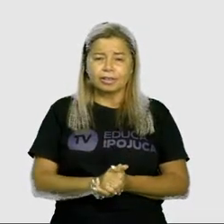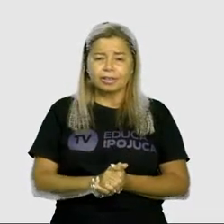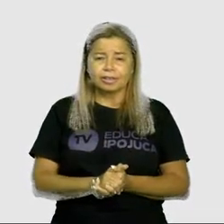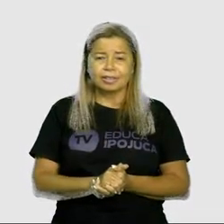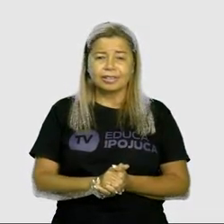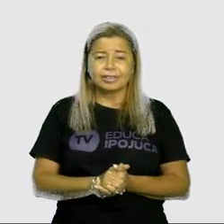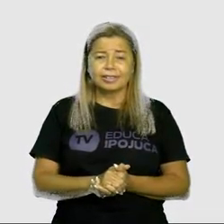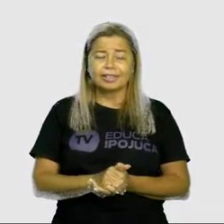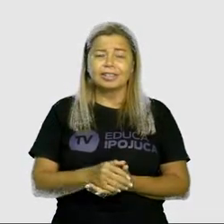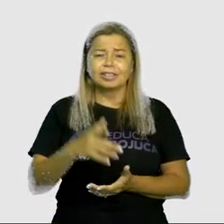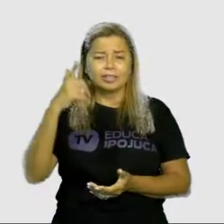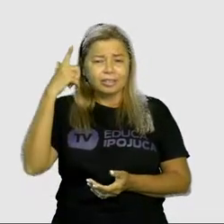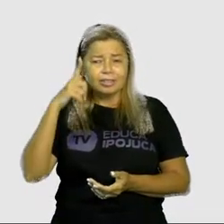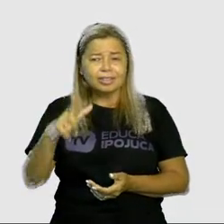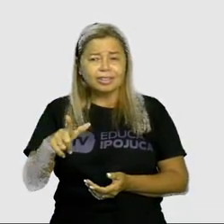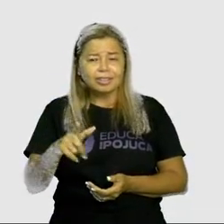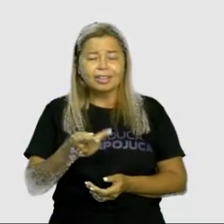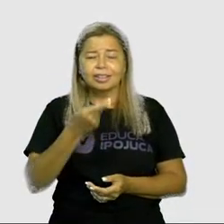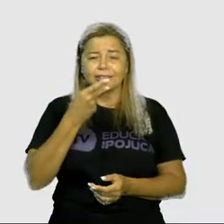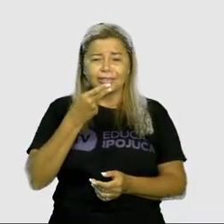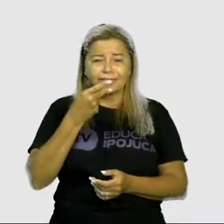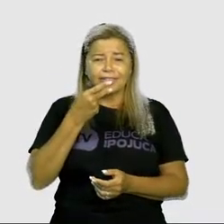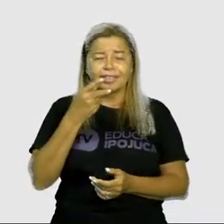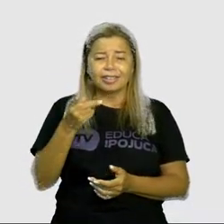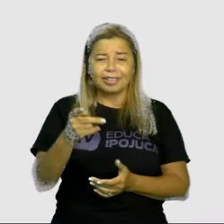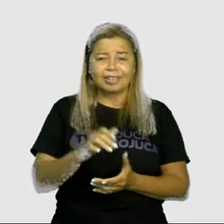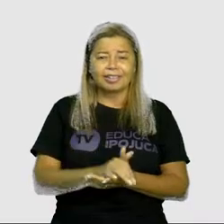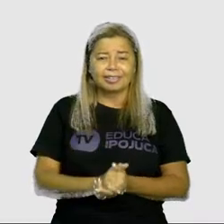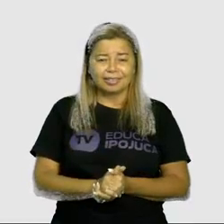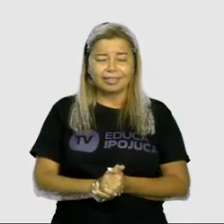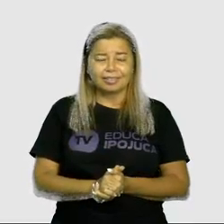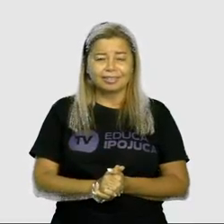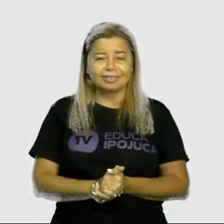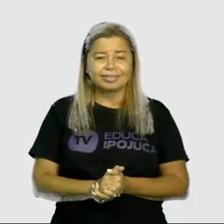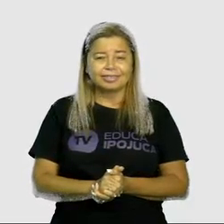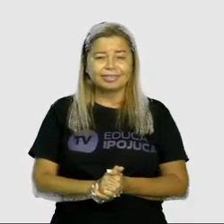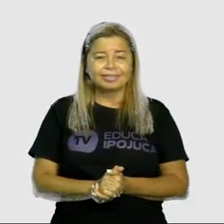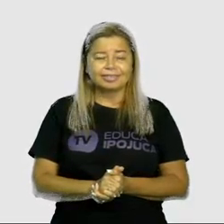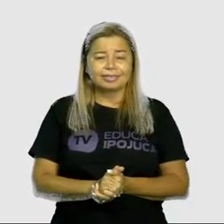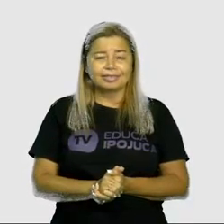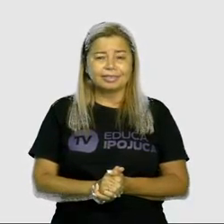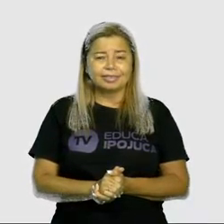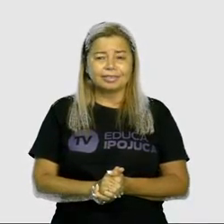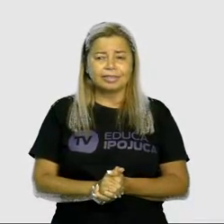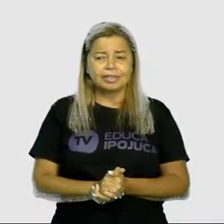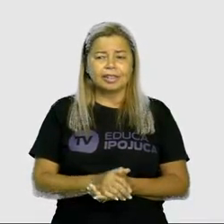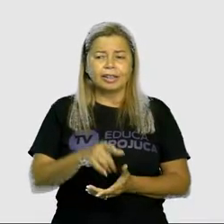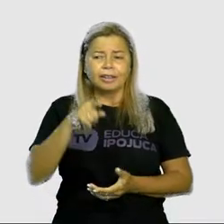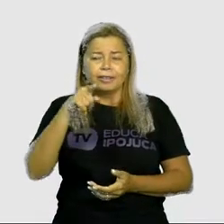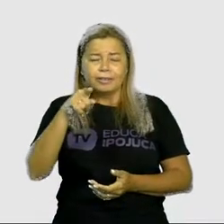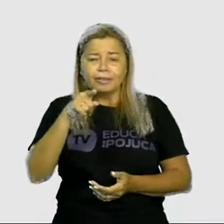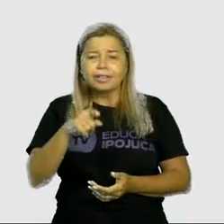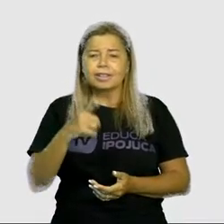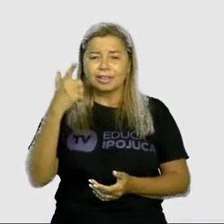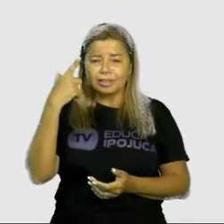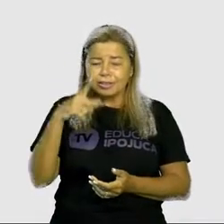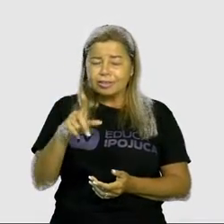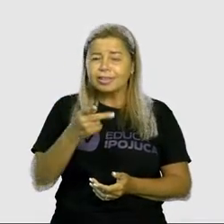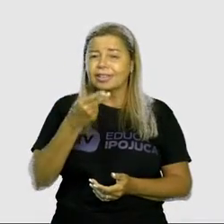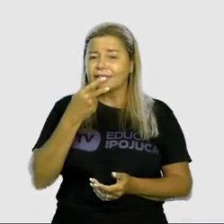quem é que vai conseguir pronunciar? Será que vocês, crianças, vão conseguir pronunciar